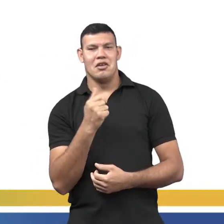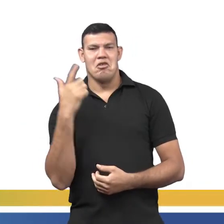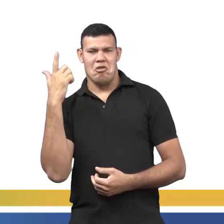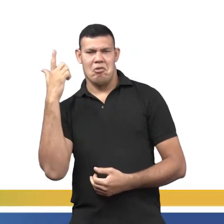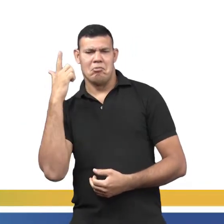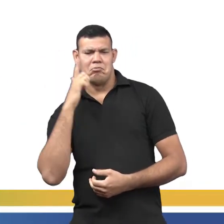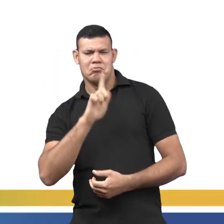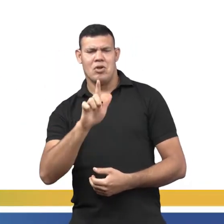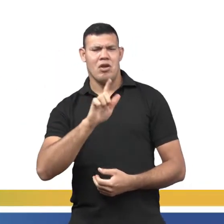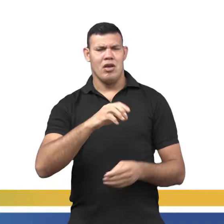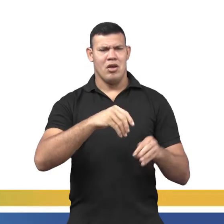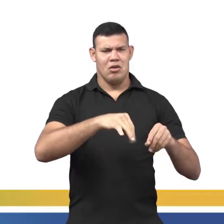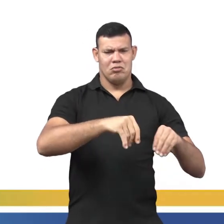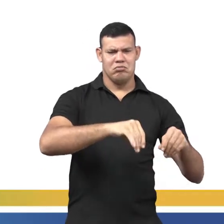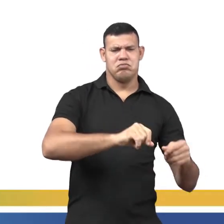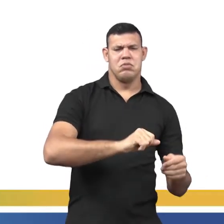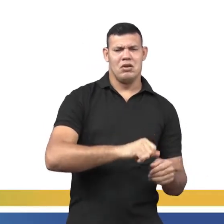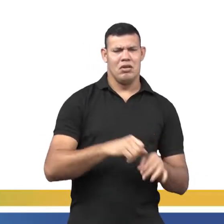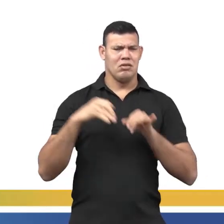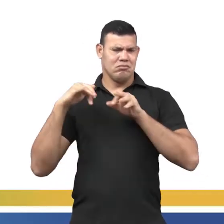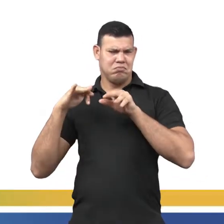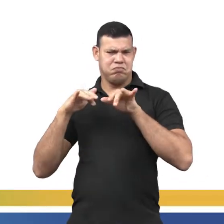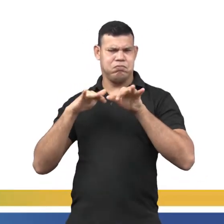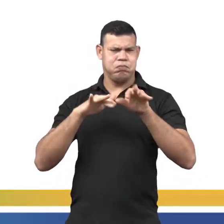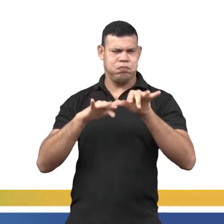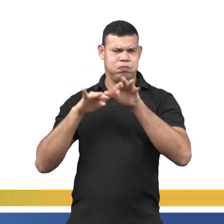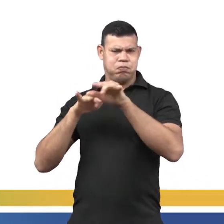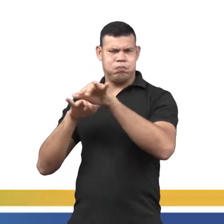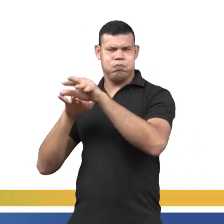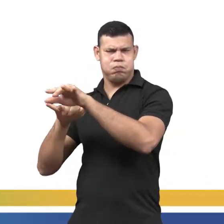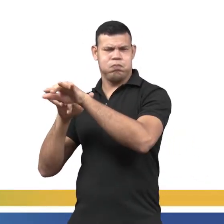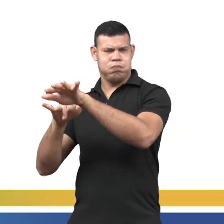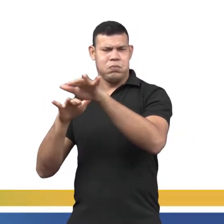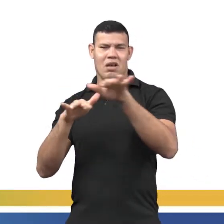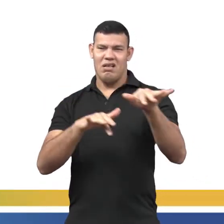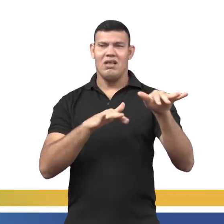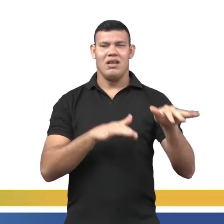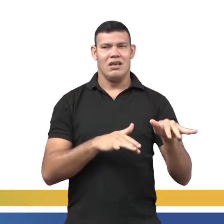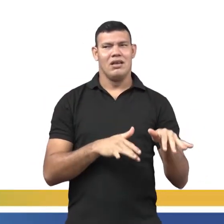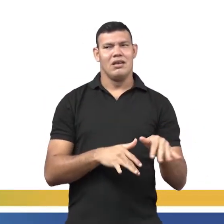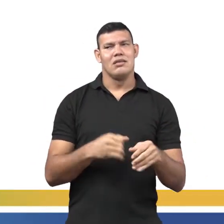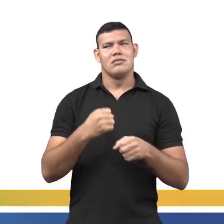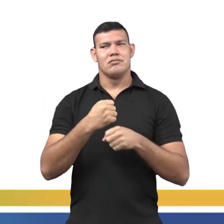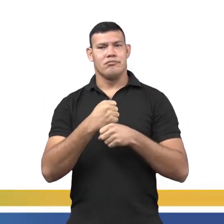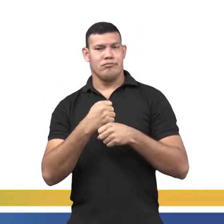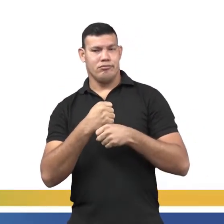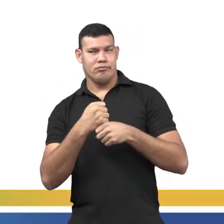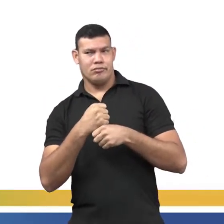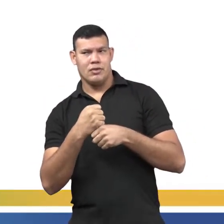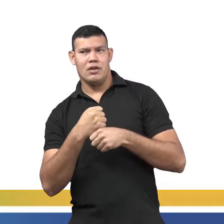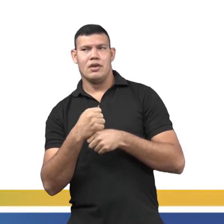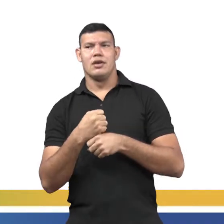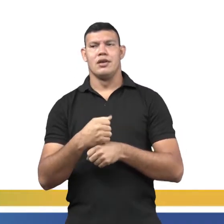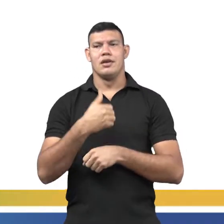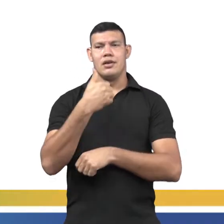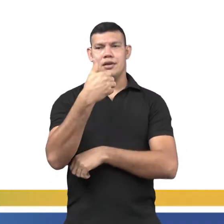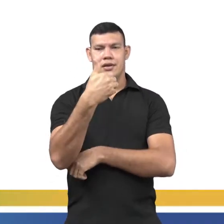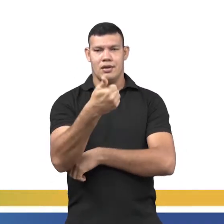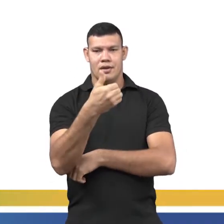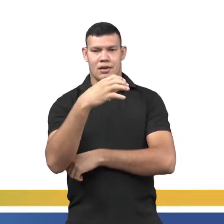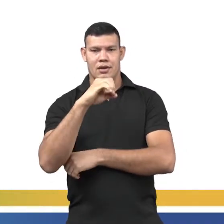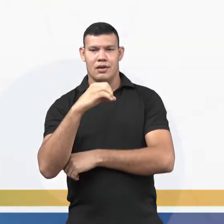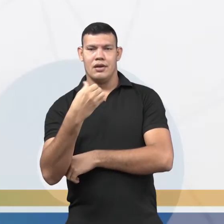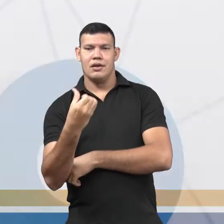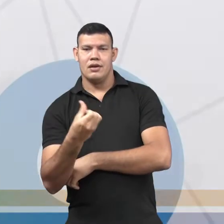Guilherme II. Ele invadiu a Inglaterra no ano de 1066. Então, juntou o seu exército, foi lá e invadiu a